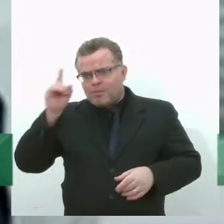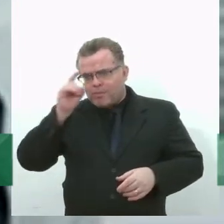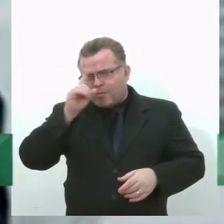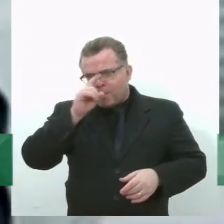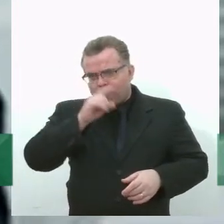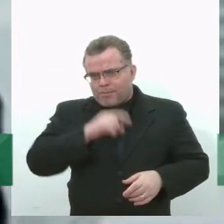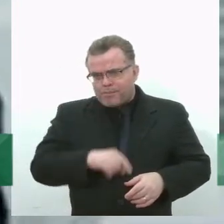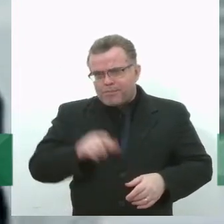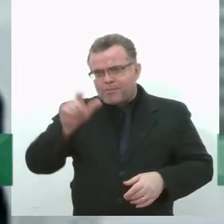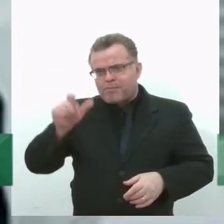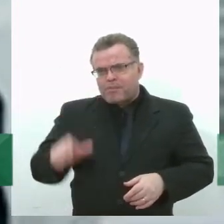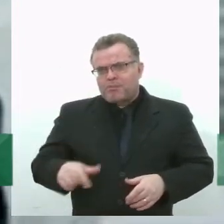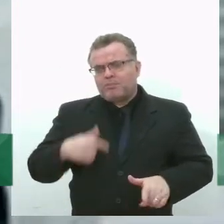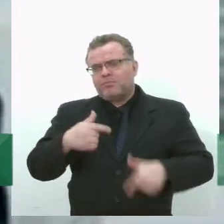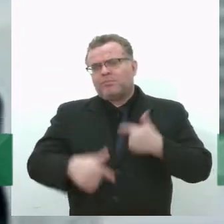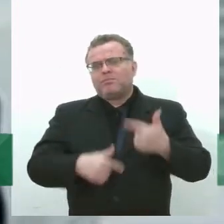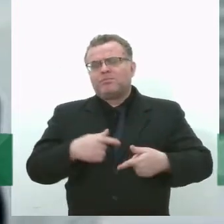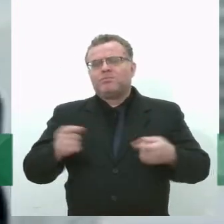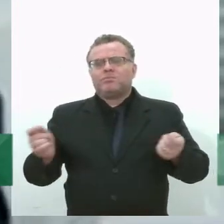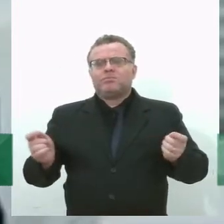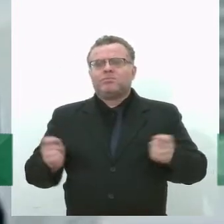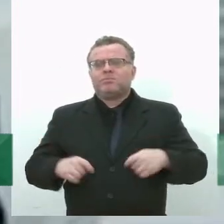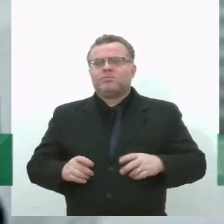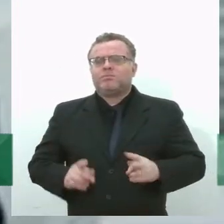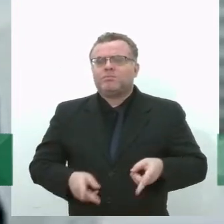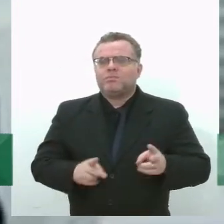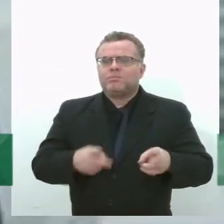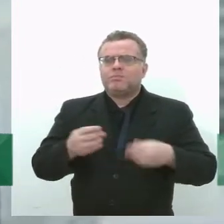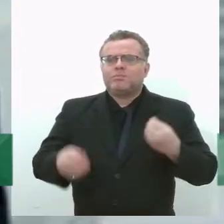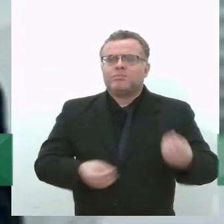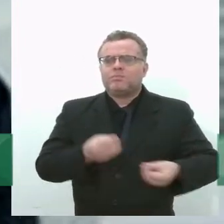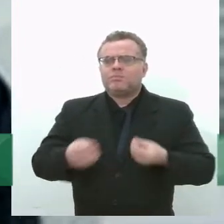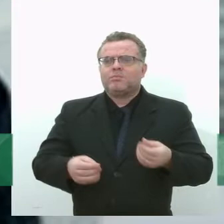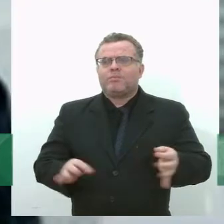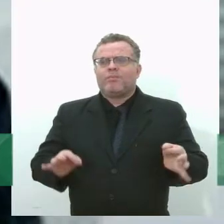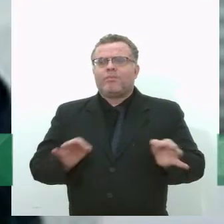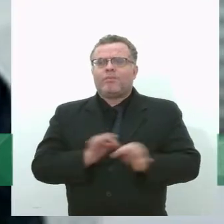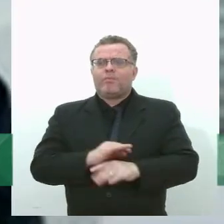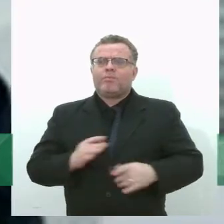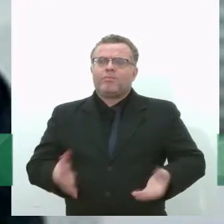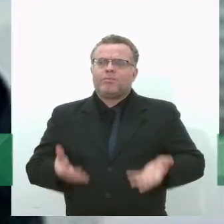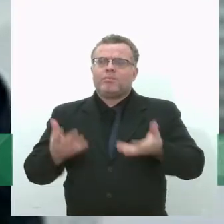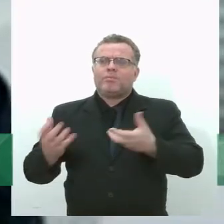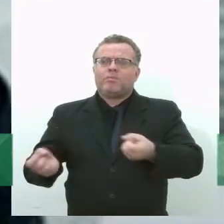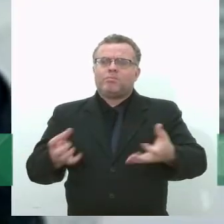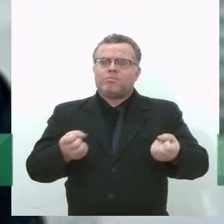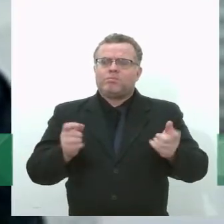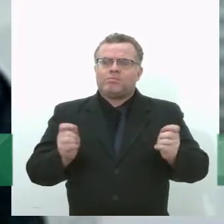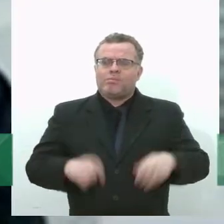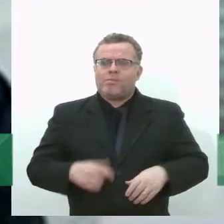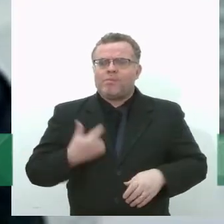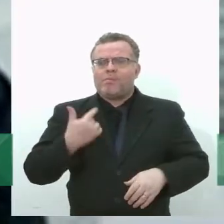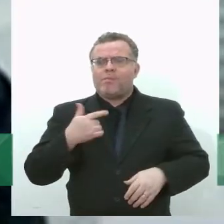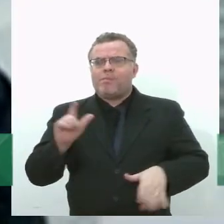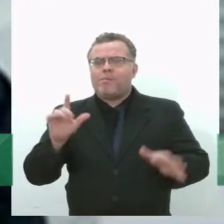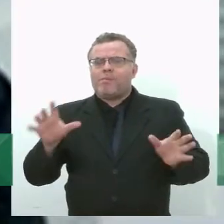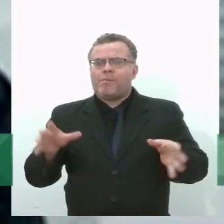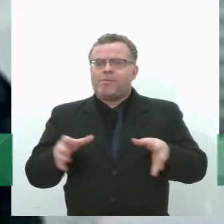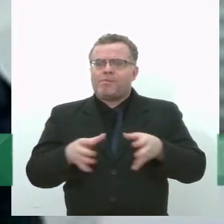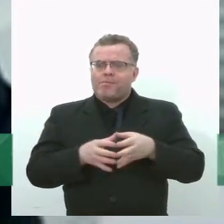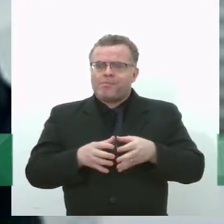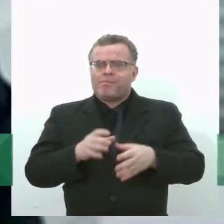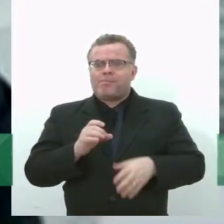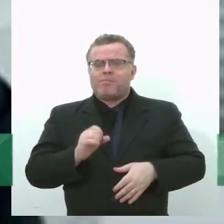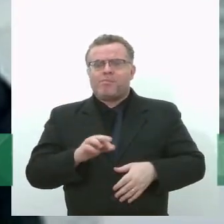enfrentando, hoje a empresa foi adquirida por outro grupo, que é o grupo Horizon, que